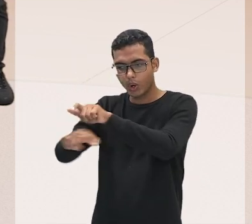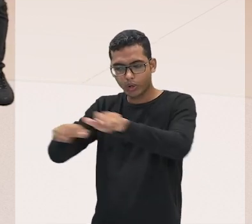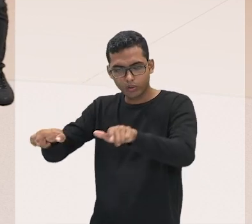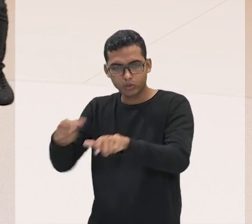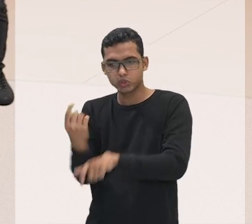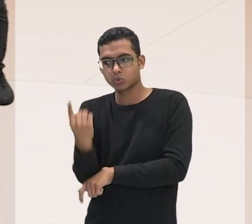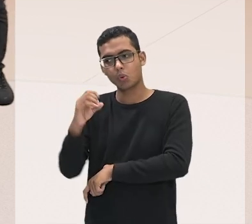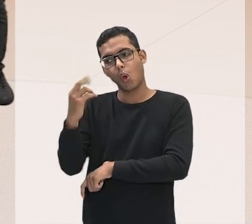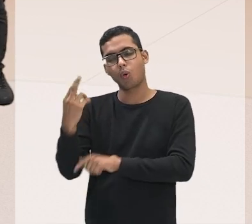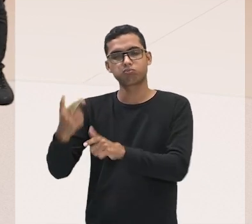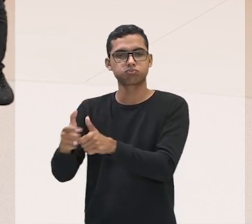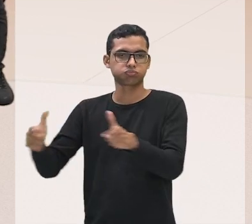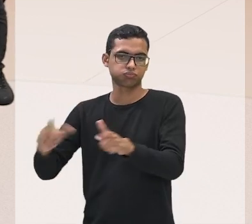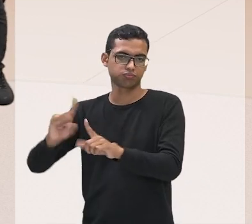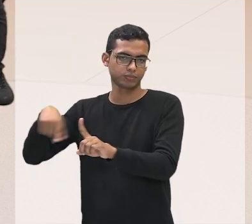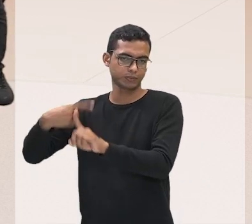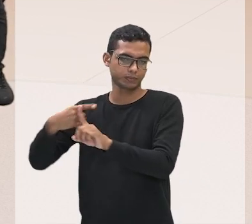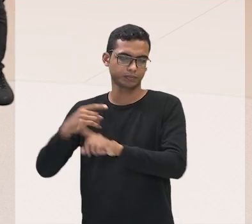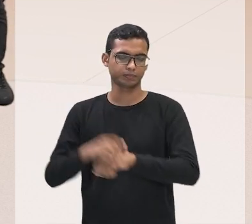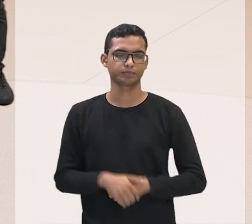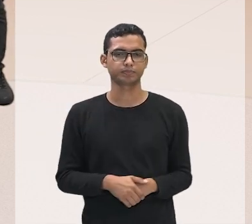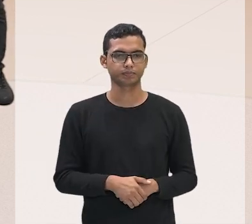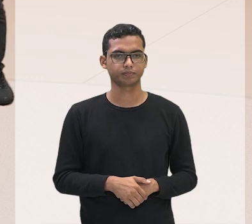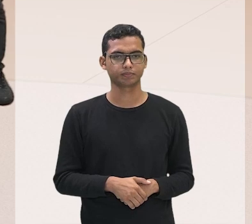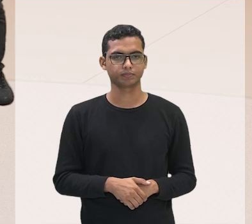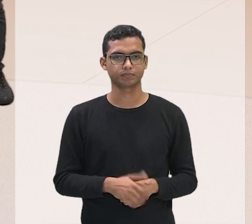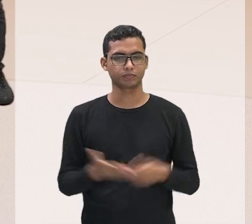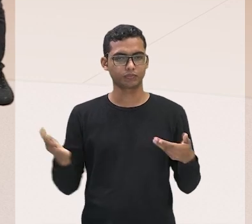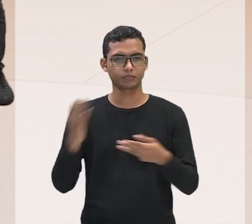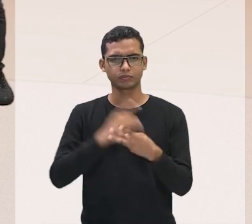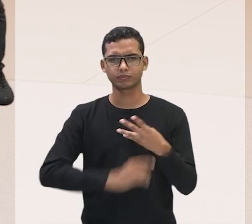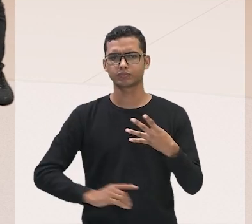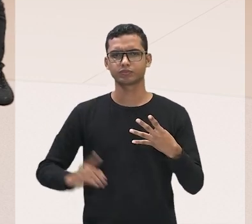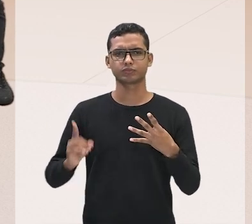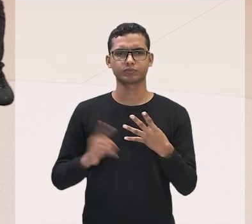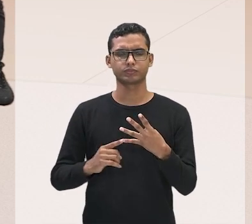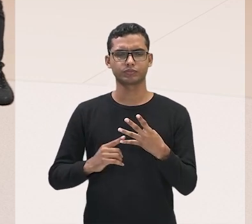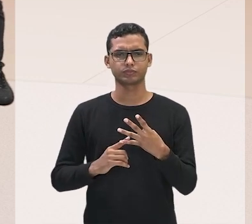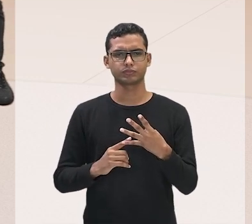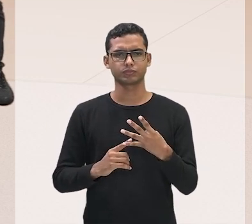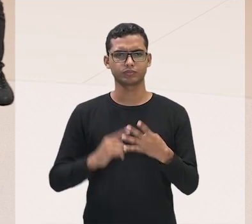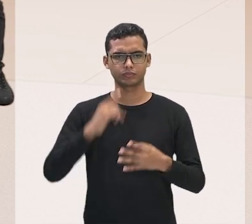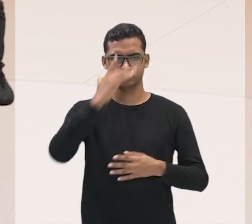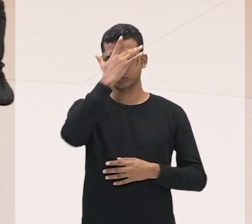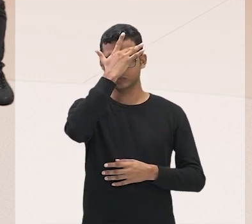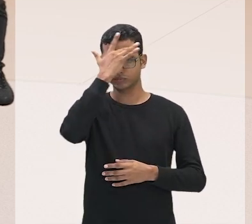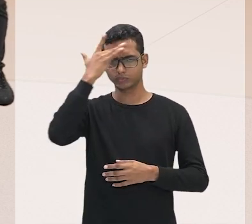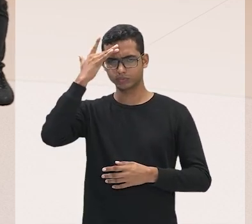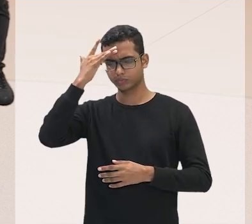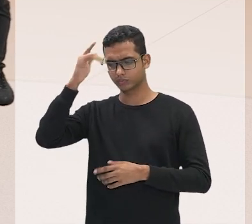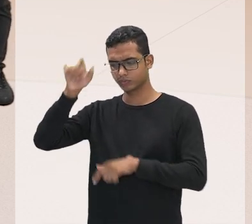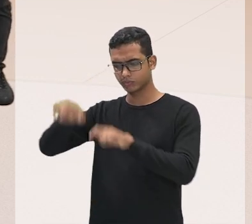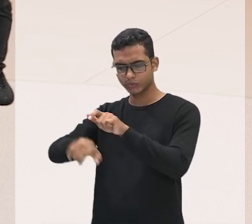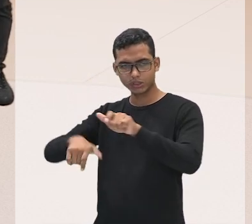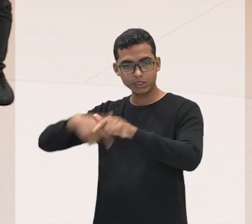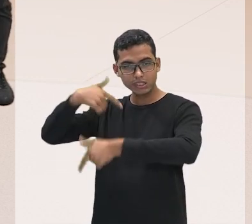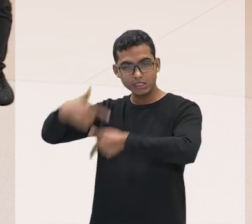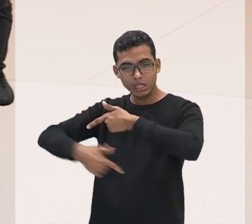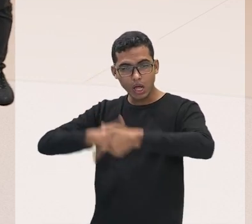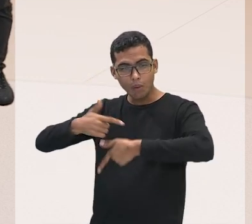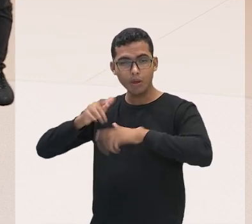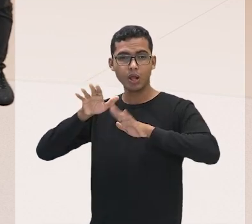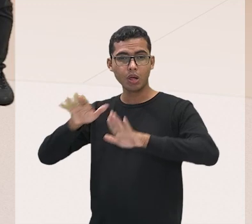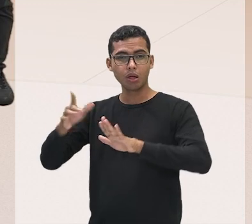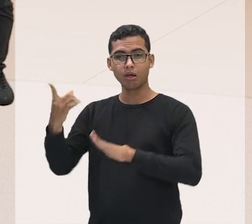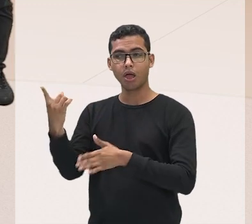categoria. Voltando aqui para o menu, a gente vai agora lá para cima vendo as pessoas que são ocupadas mas não são remuneradas. Tem